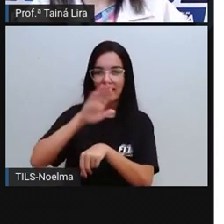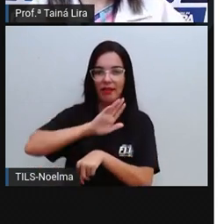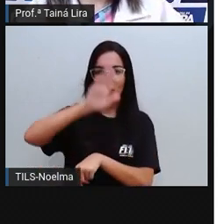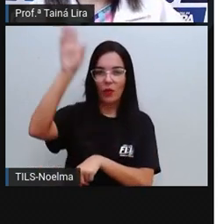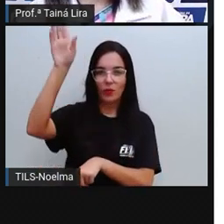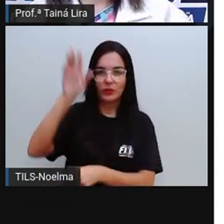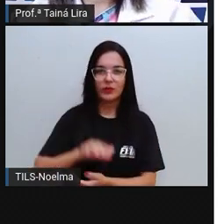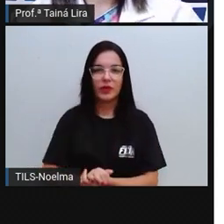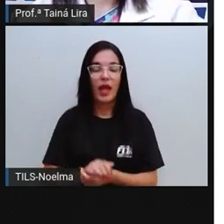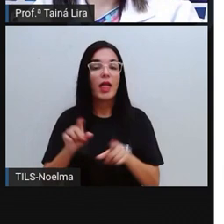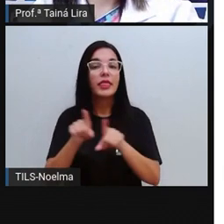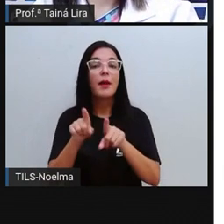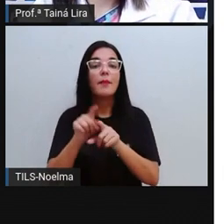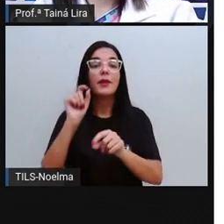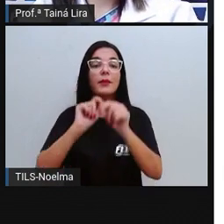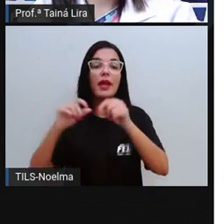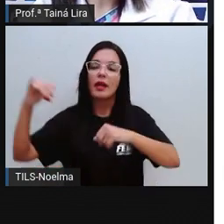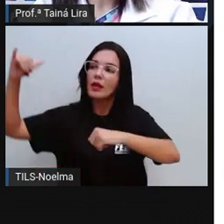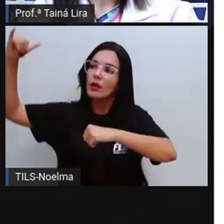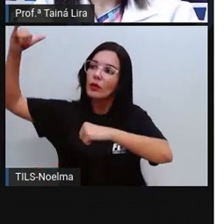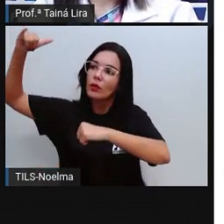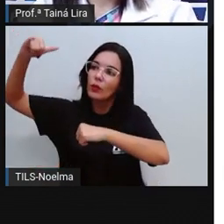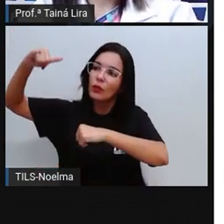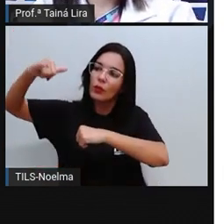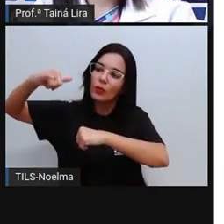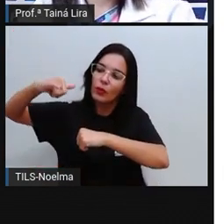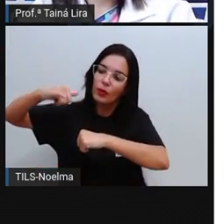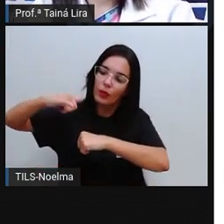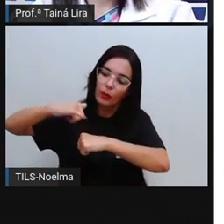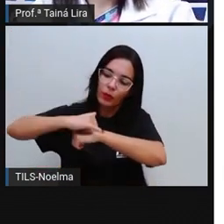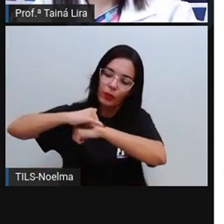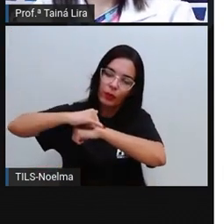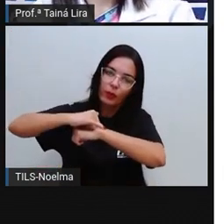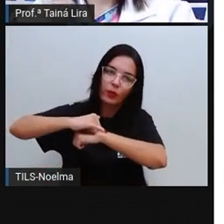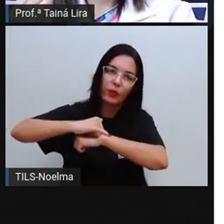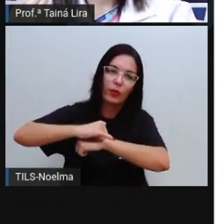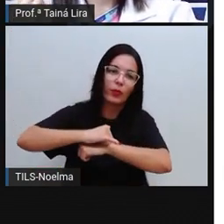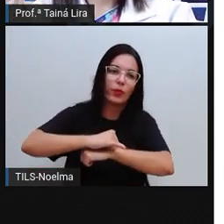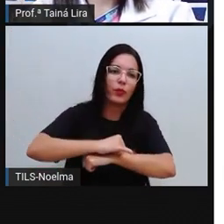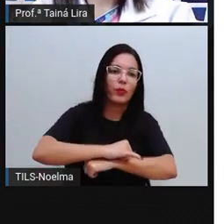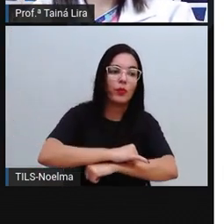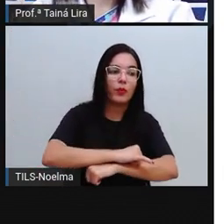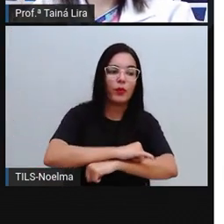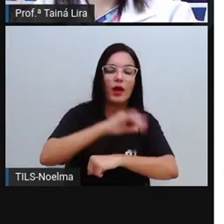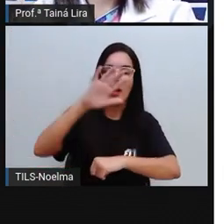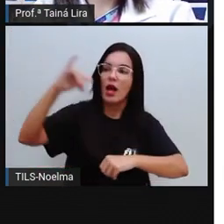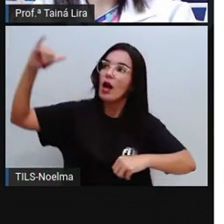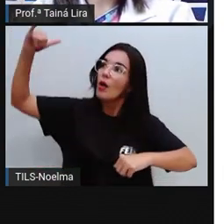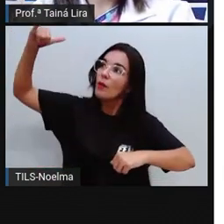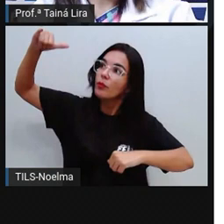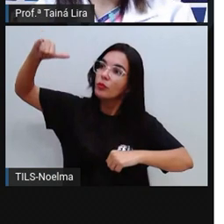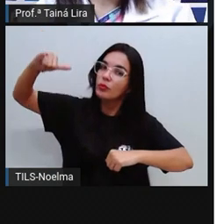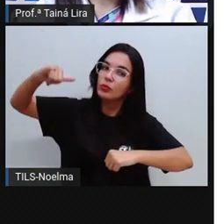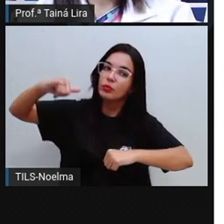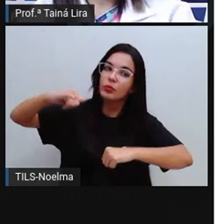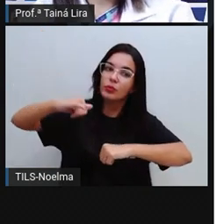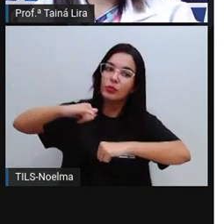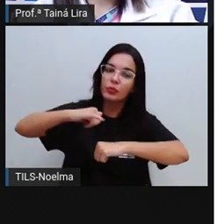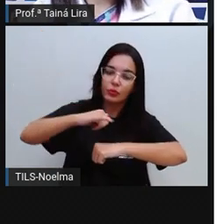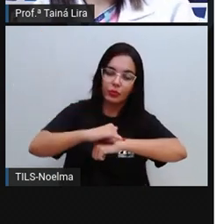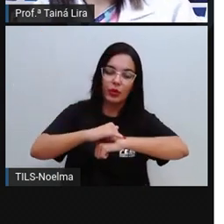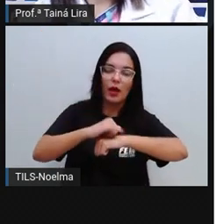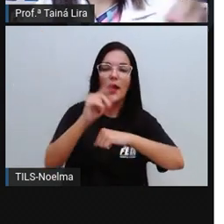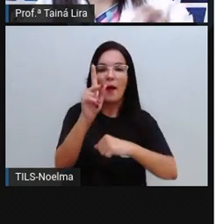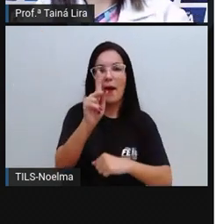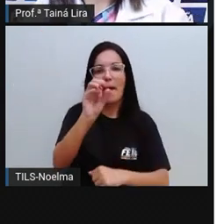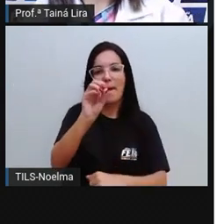E pousar, ele fala do avião, né, grenar, que se a gente quiser, ele vai pousar. Então,